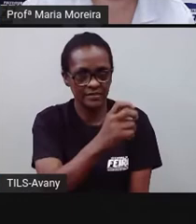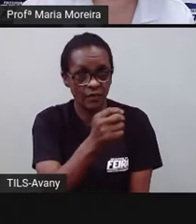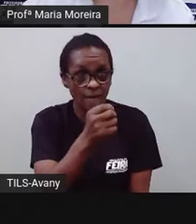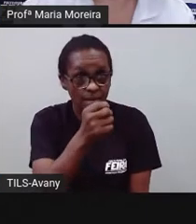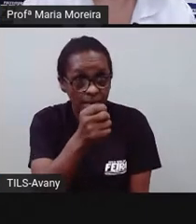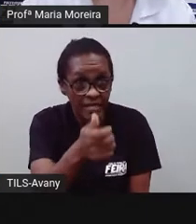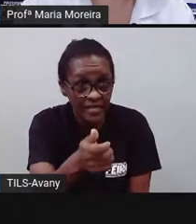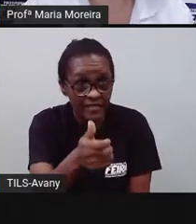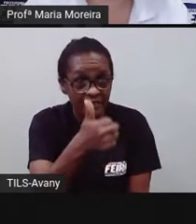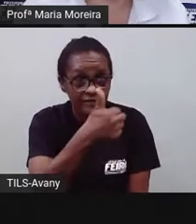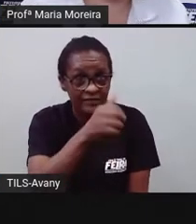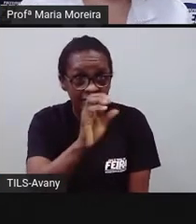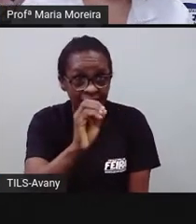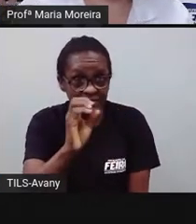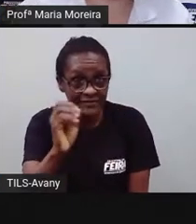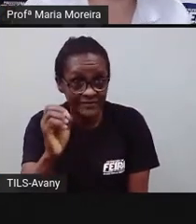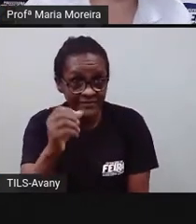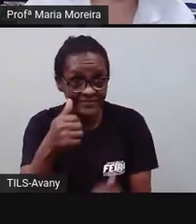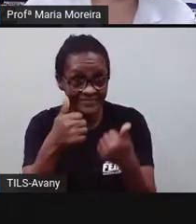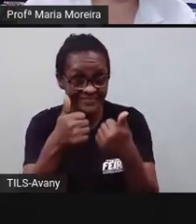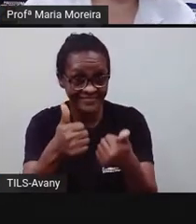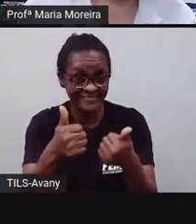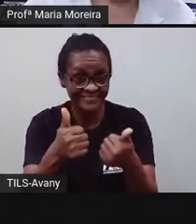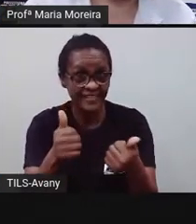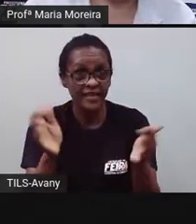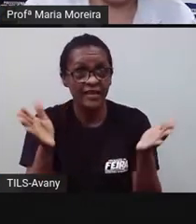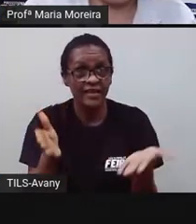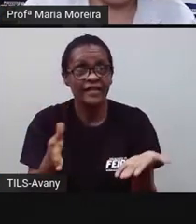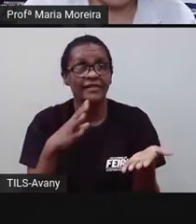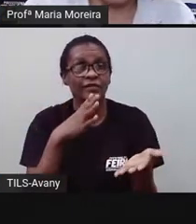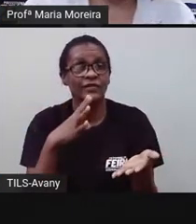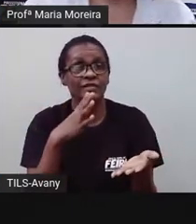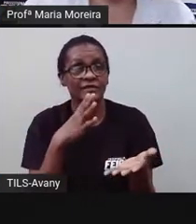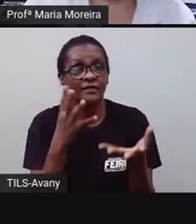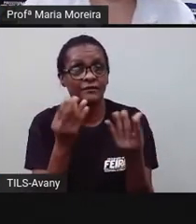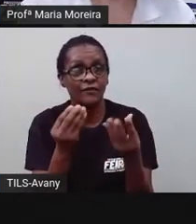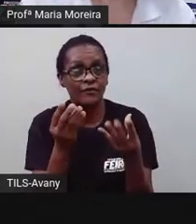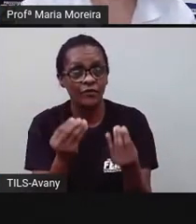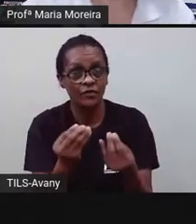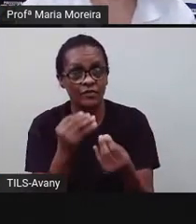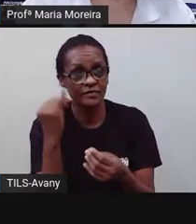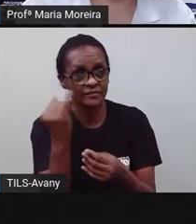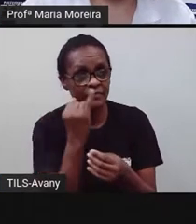número 100. Bom, nossa área de conhecimento interdisciplinar, né?